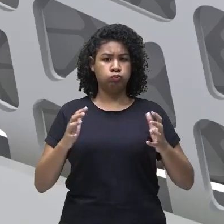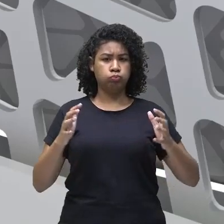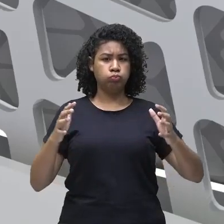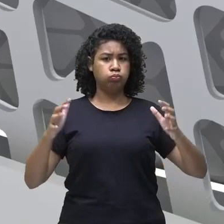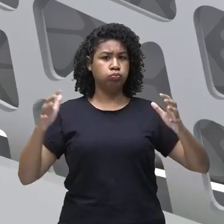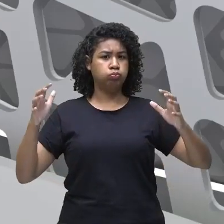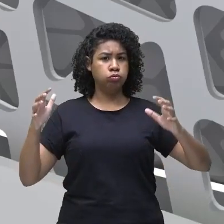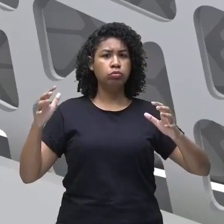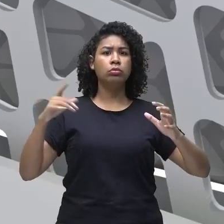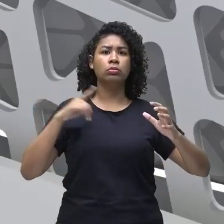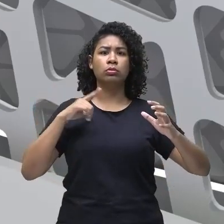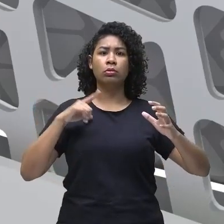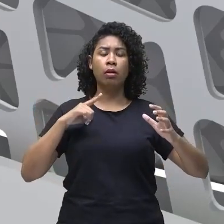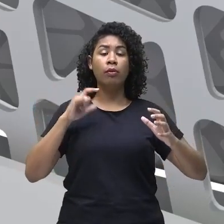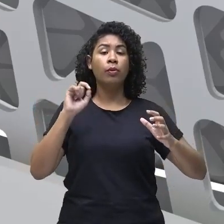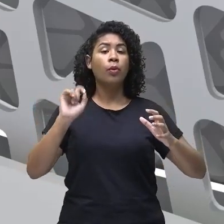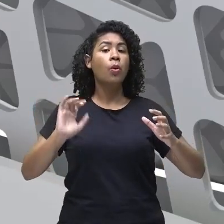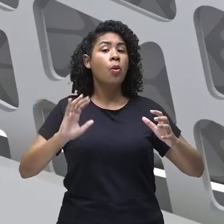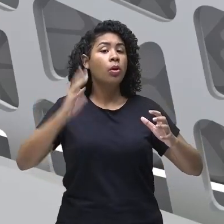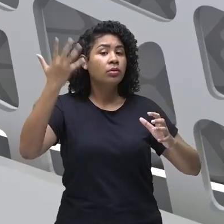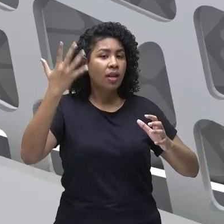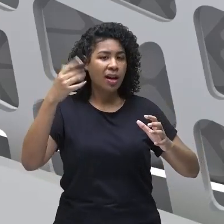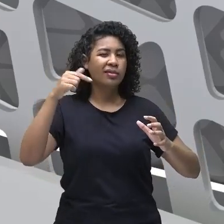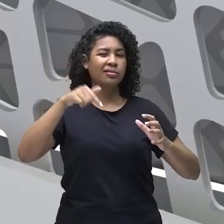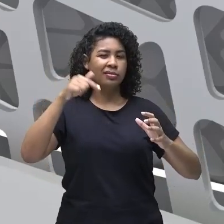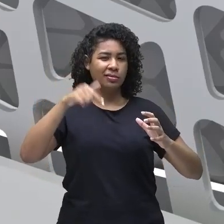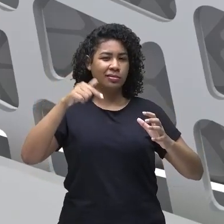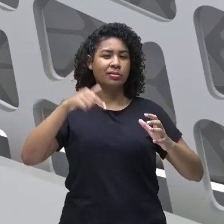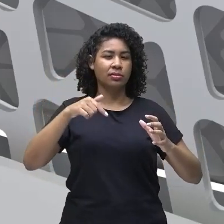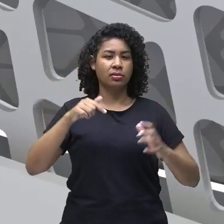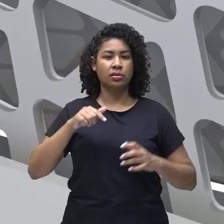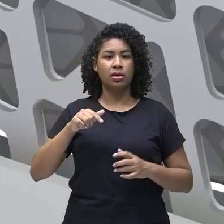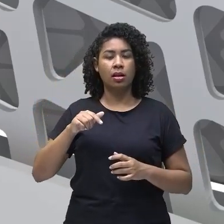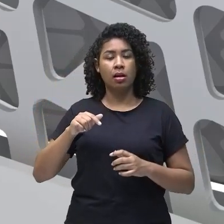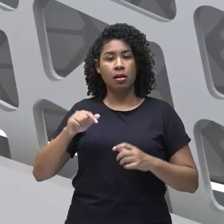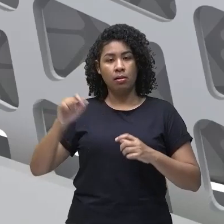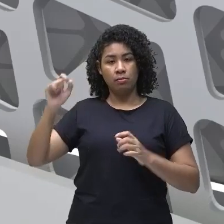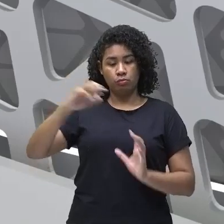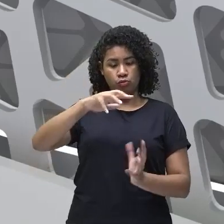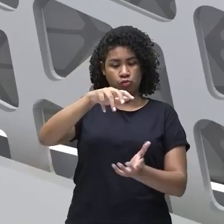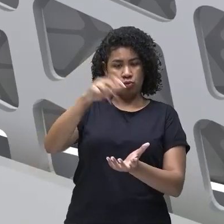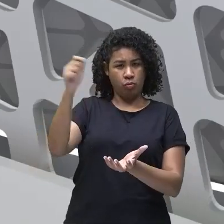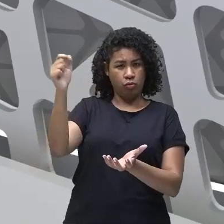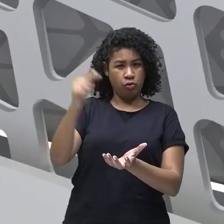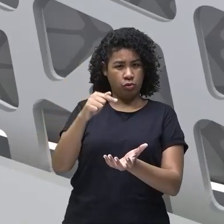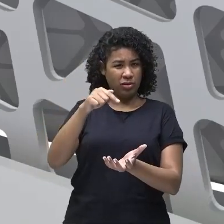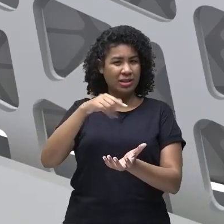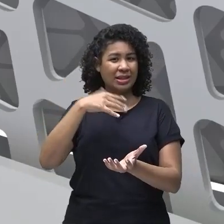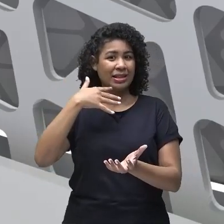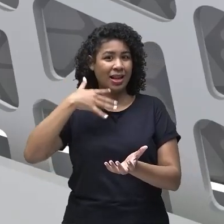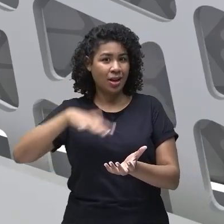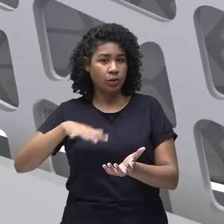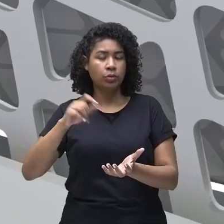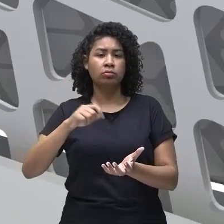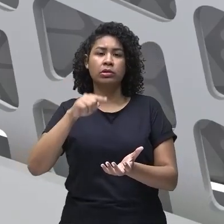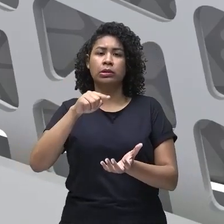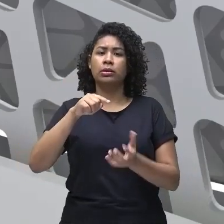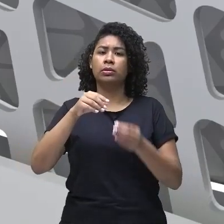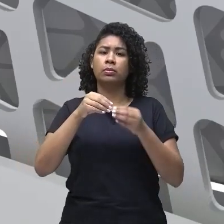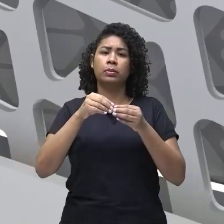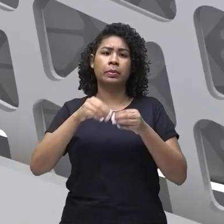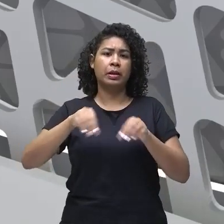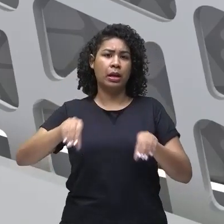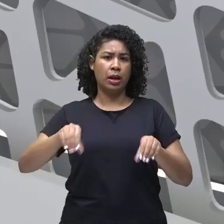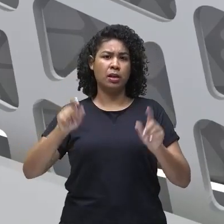atmosfera, e esse efeito estufa, que é um evento natural, acaba sendo prejudicado, causando aí um